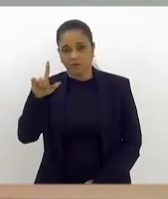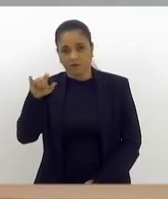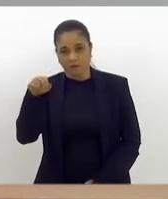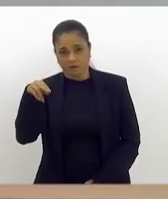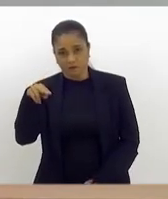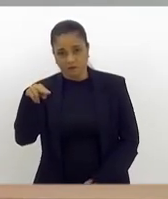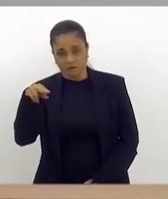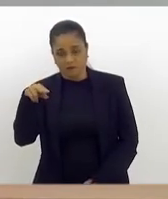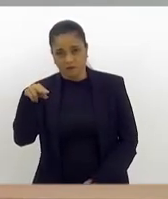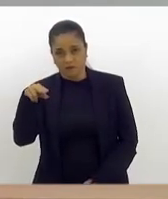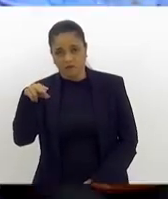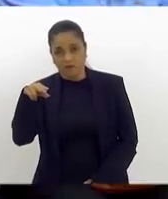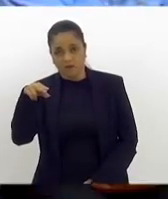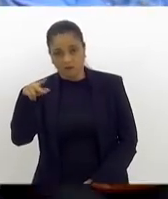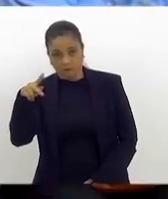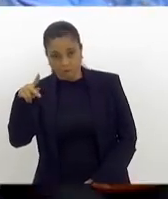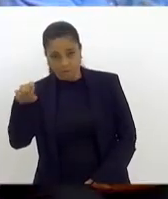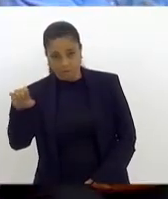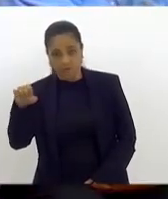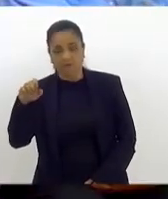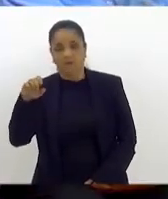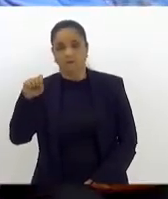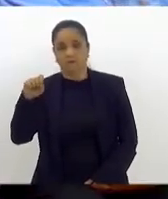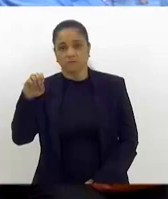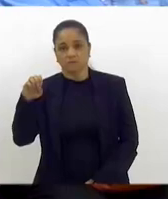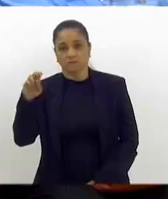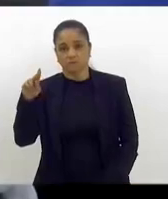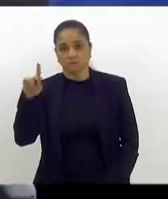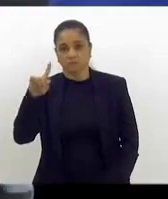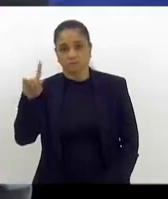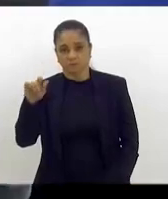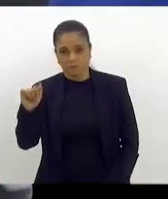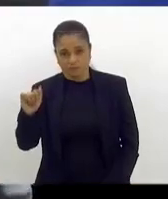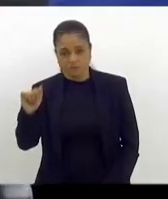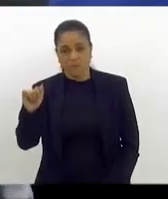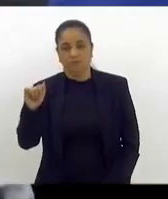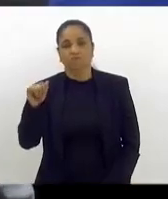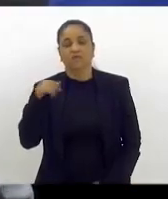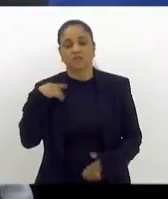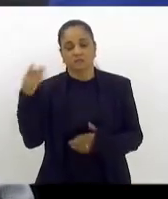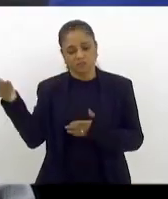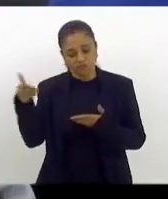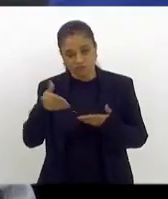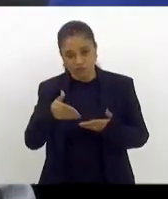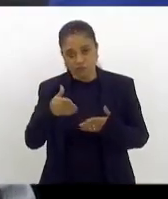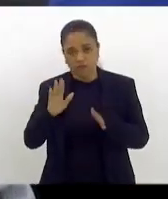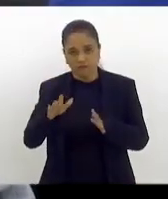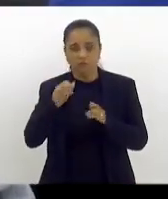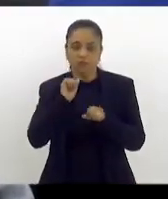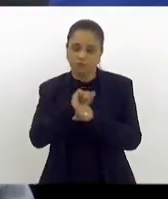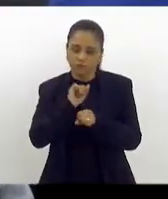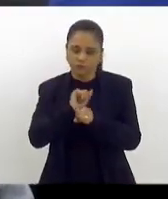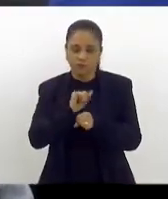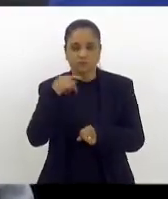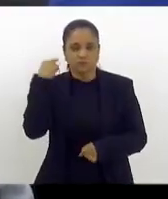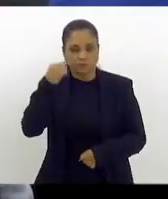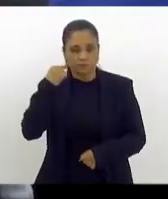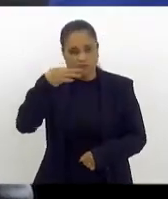está a caminho, então estamos no aguardo do deputado Fred Pacheco,